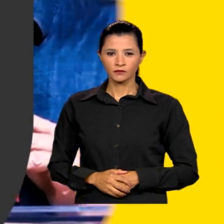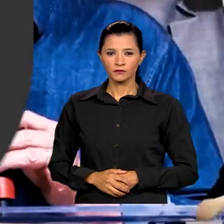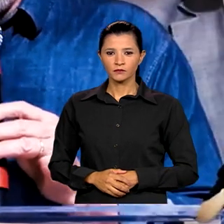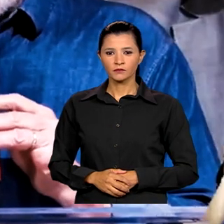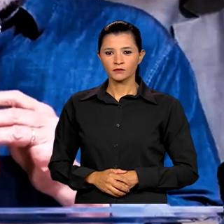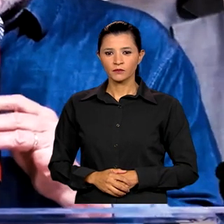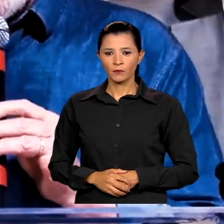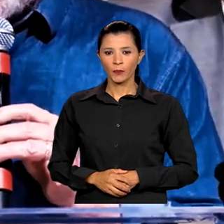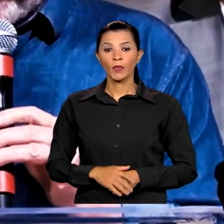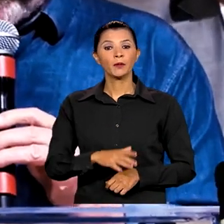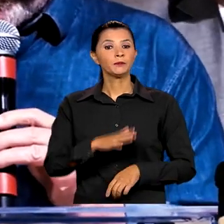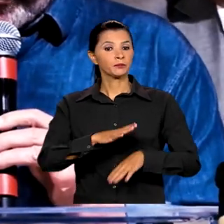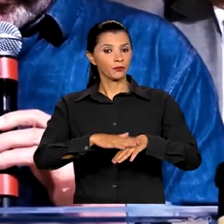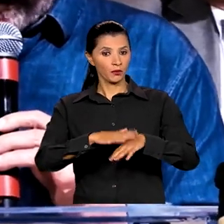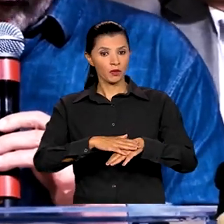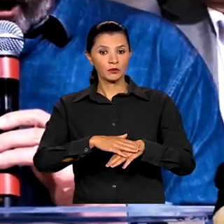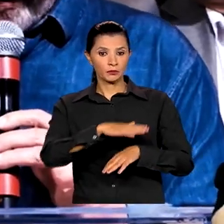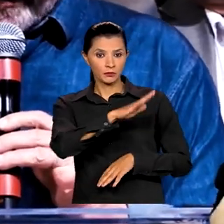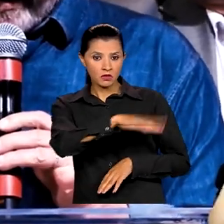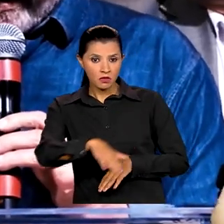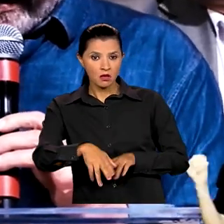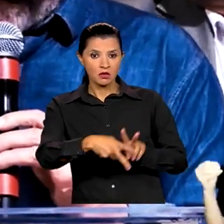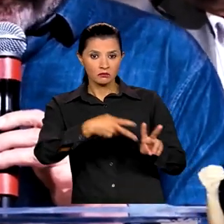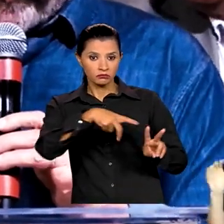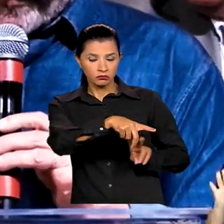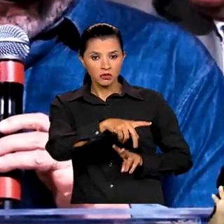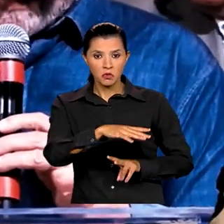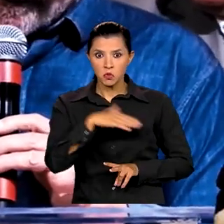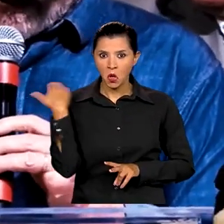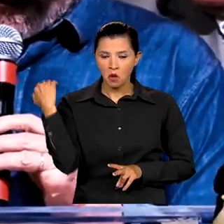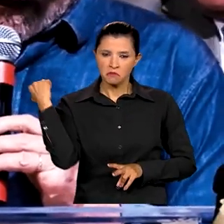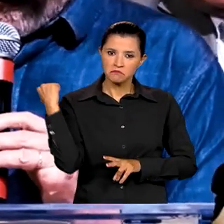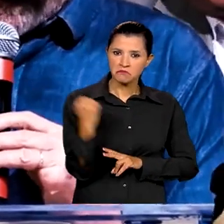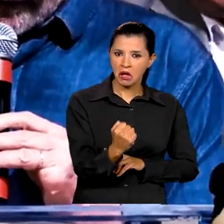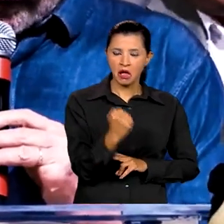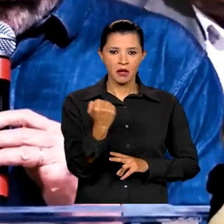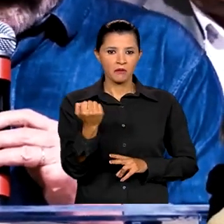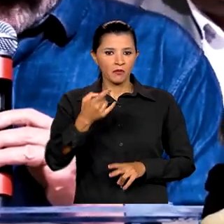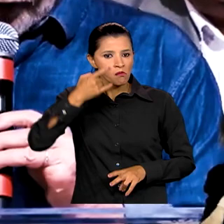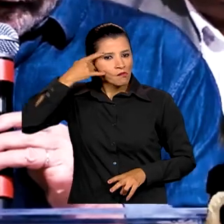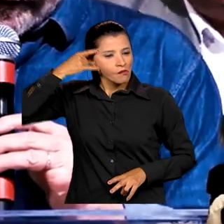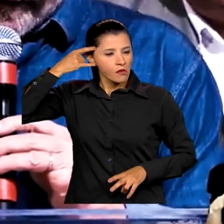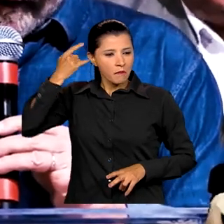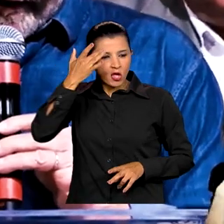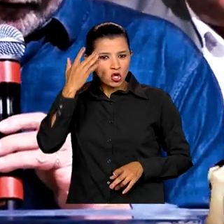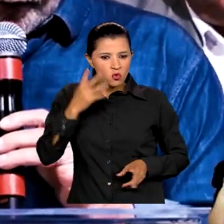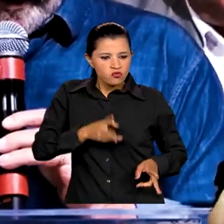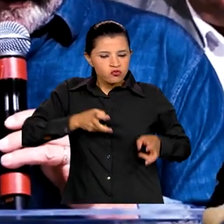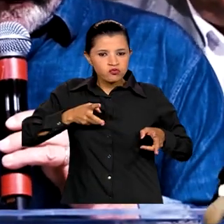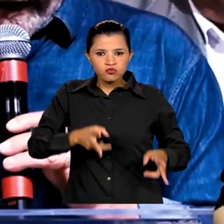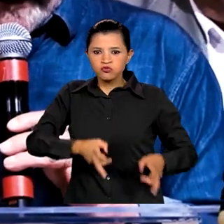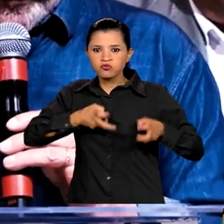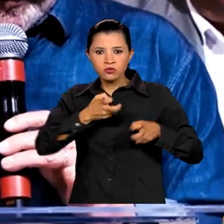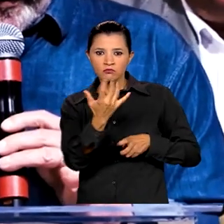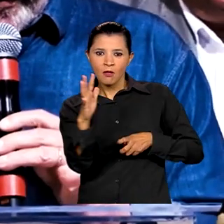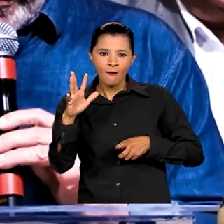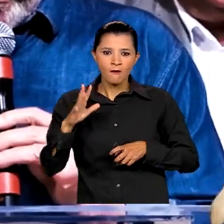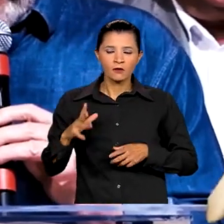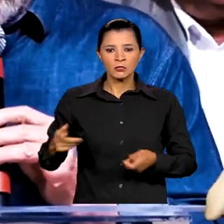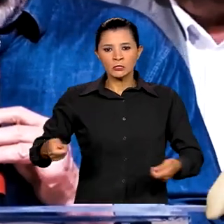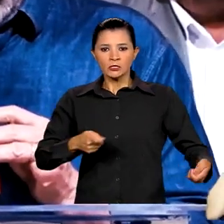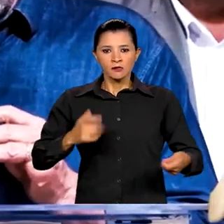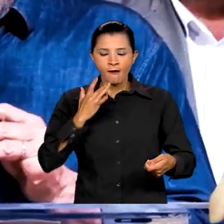Quando uma criança indígena morre, assassinada pela ganância dos predadores, do meio ambiente,